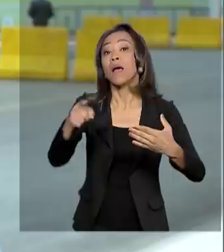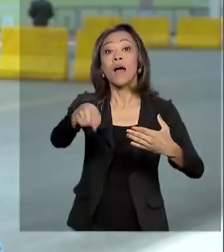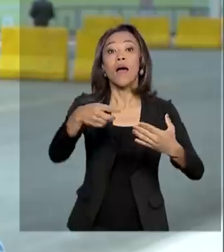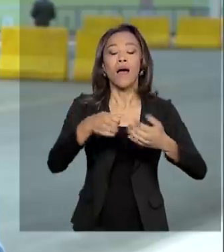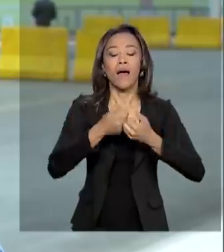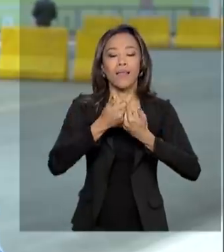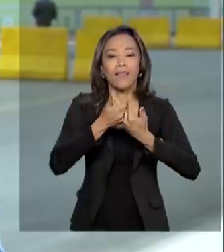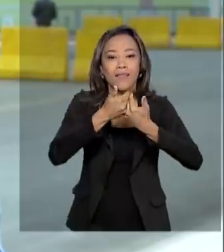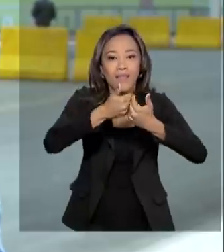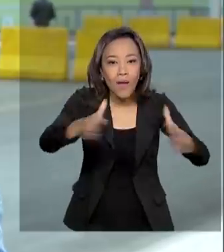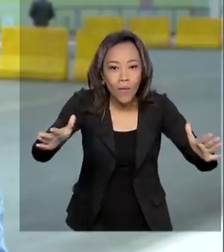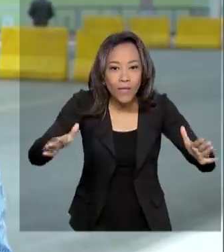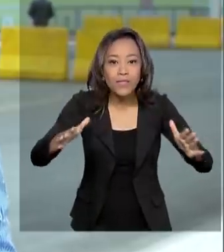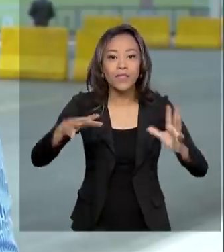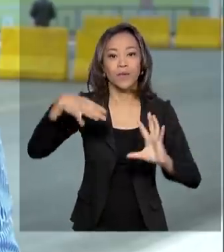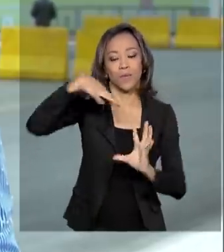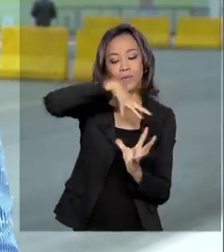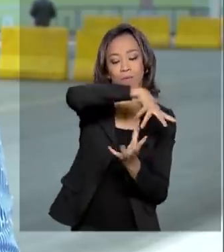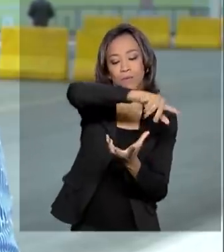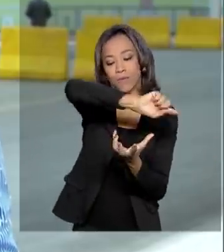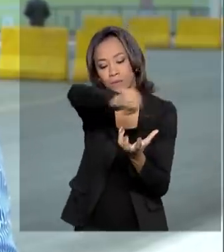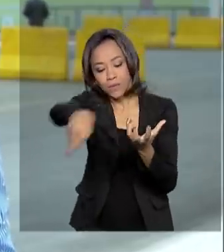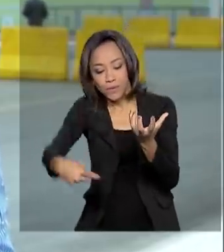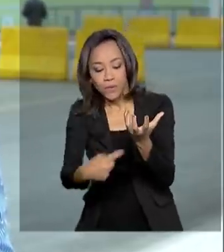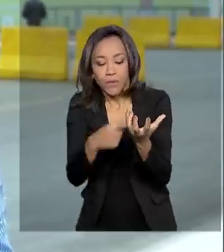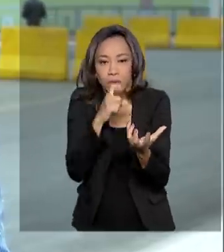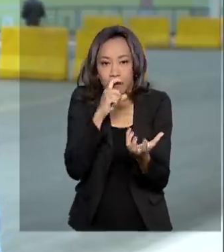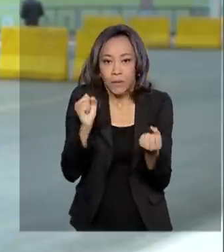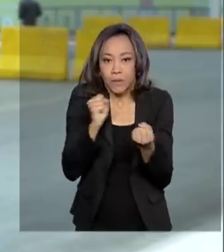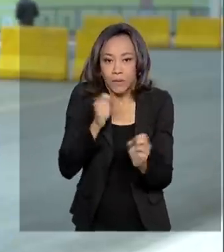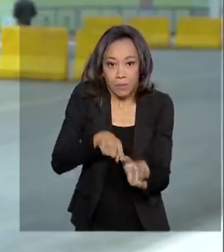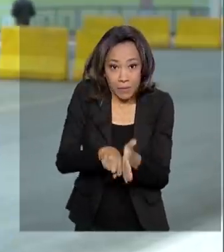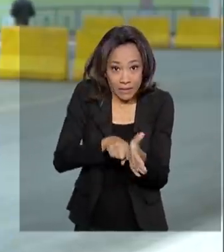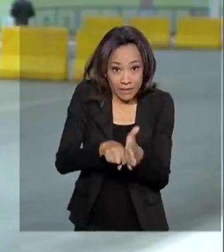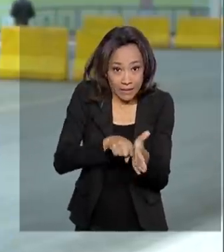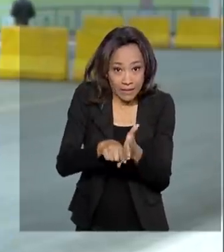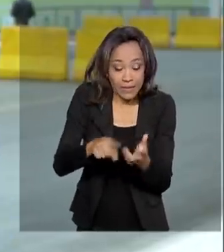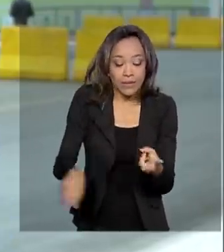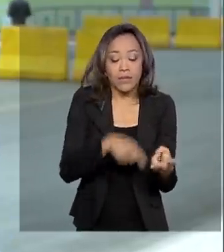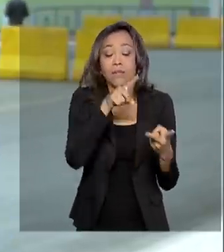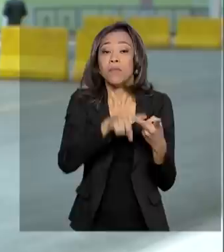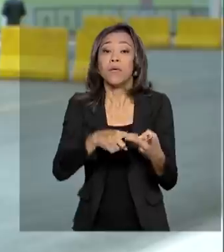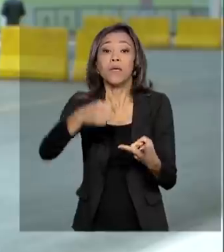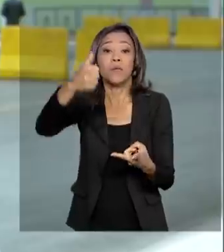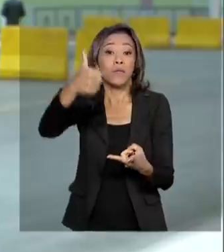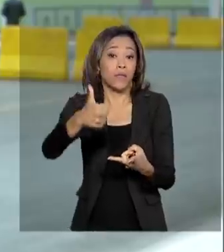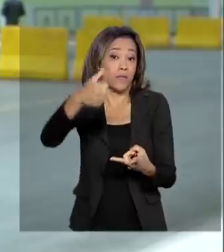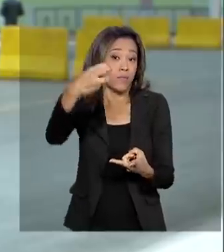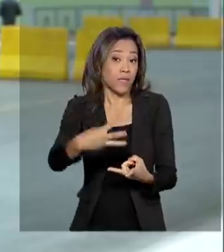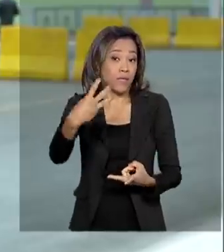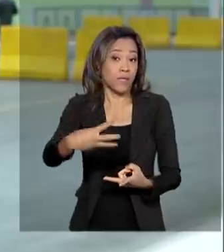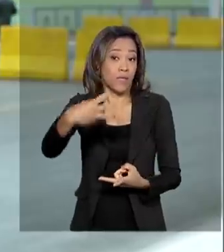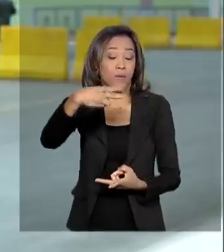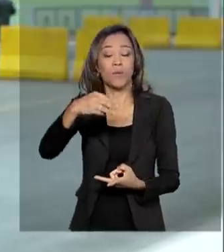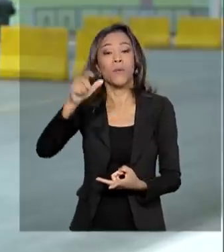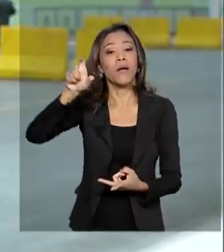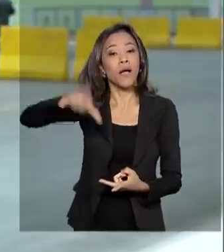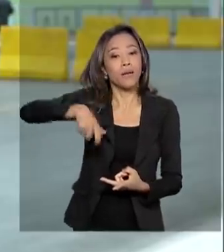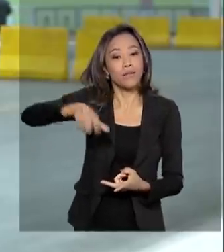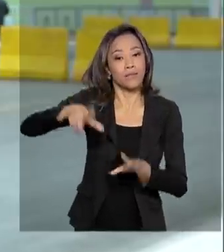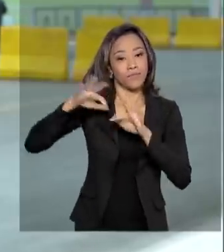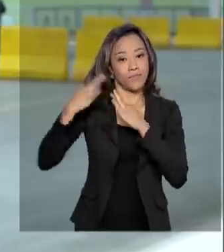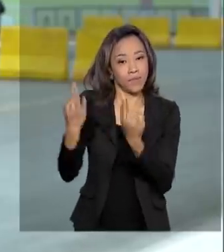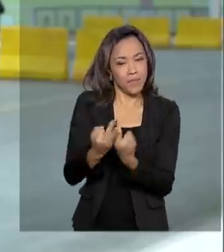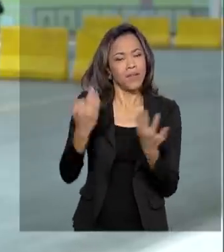Antártica Comandante Ferraz e também o 13º do Bolsa Família. E agora a gente vai ver uma das principais ações